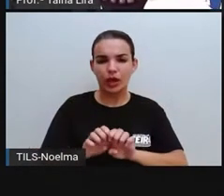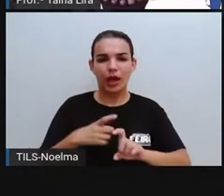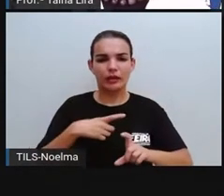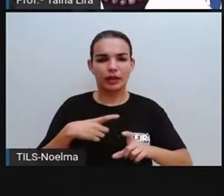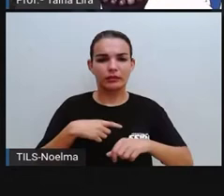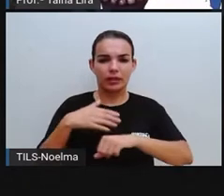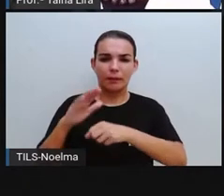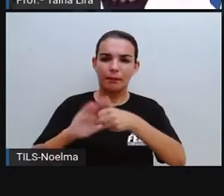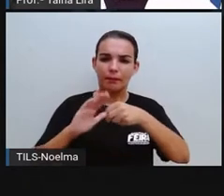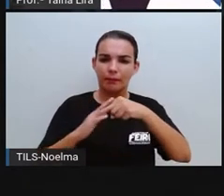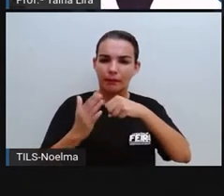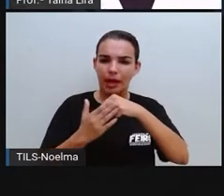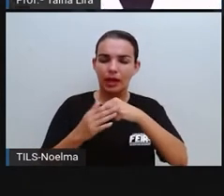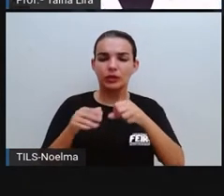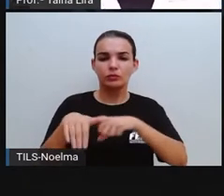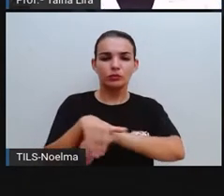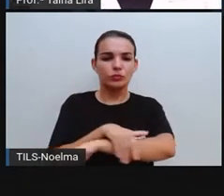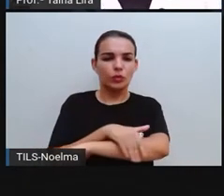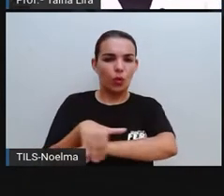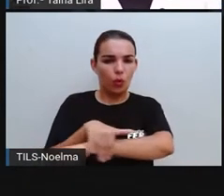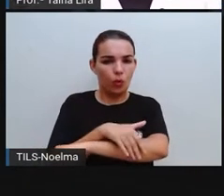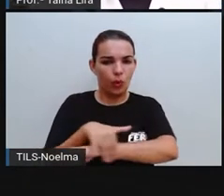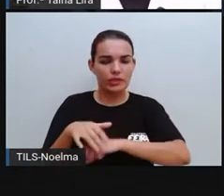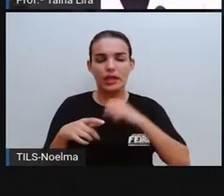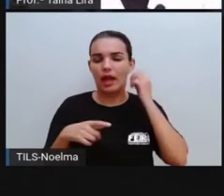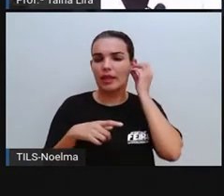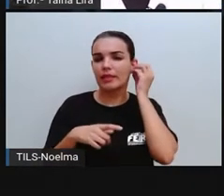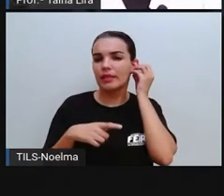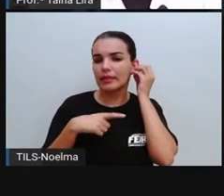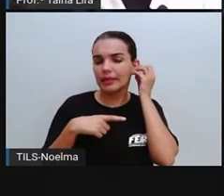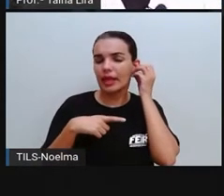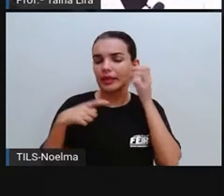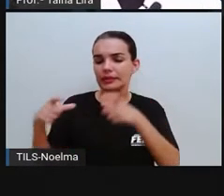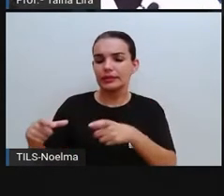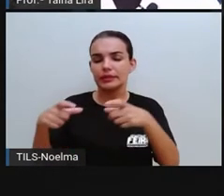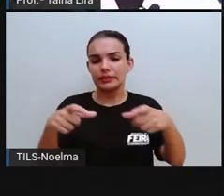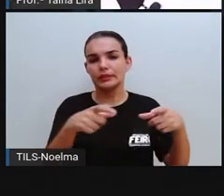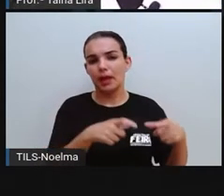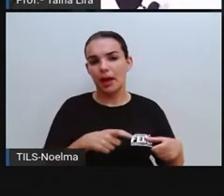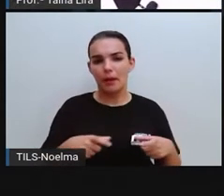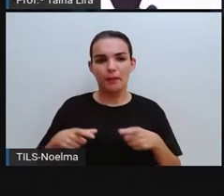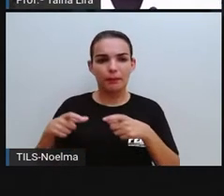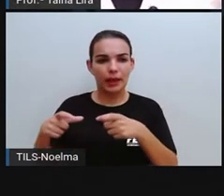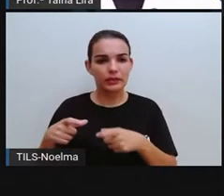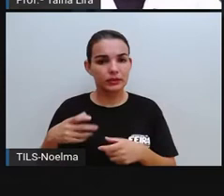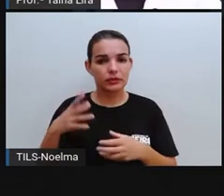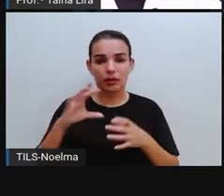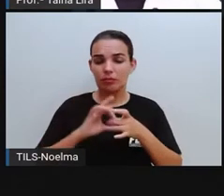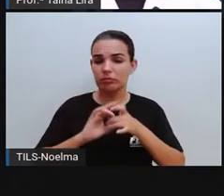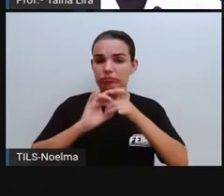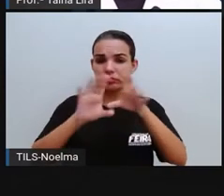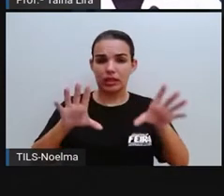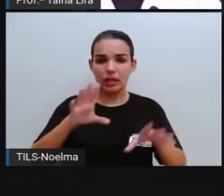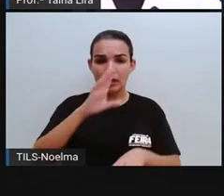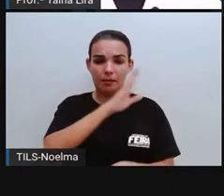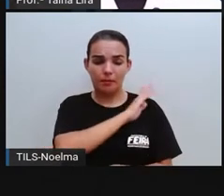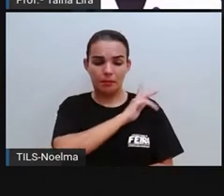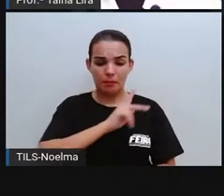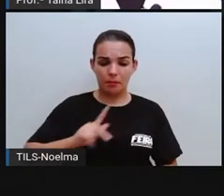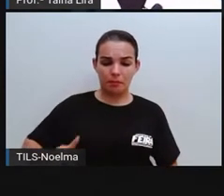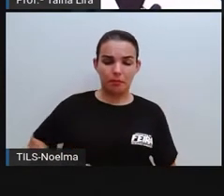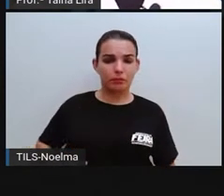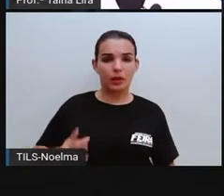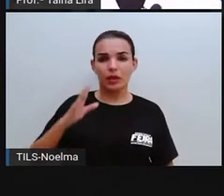ruas, tá? E os bairros e as ruas são espaços, né? Público. O que é significa público?